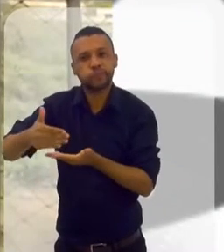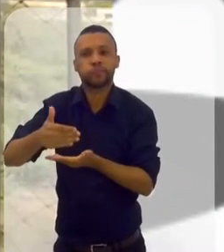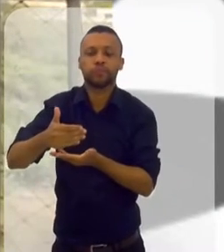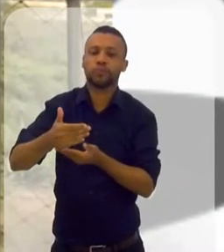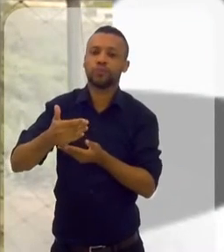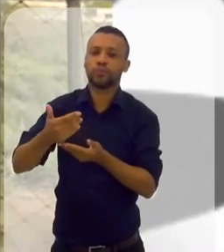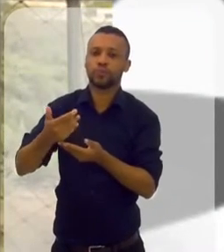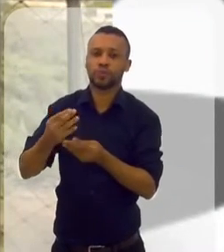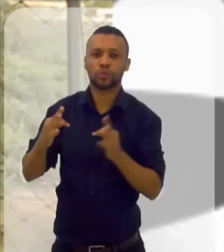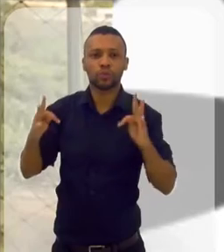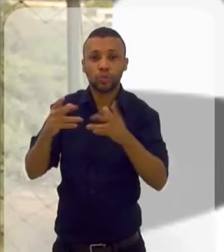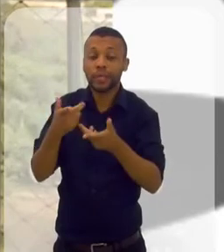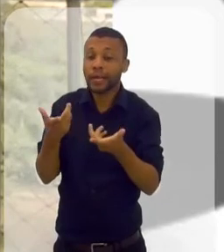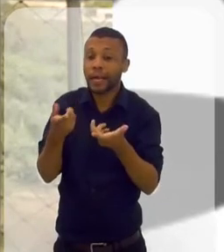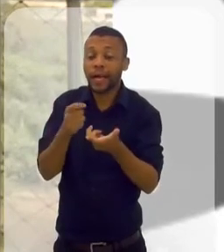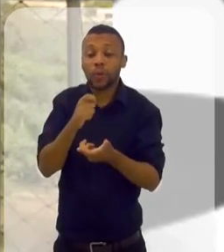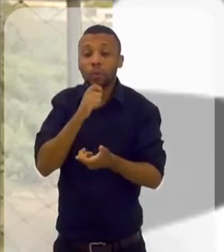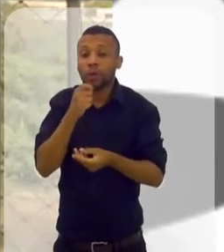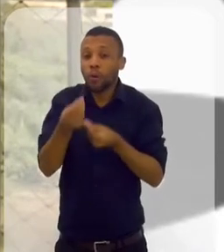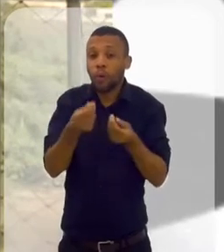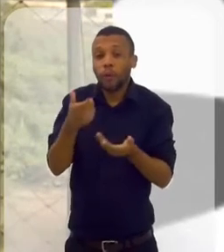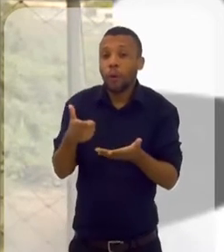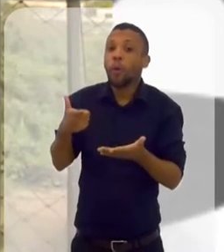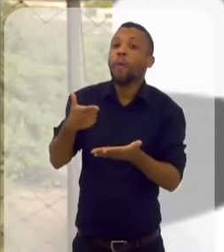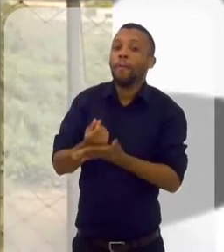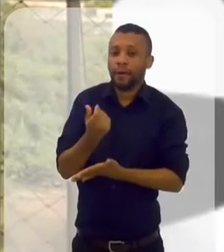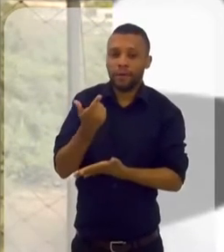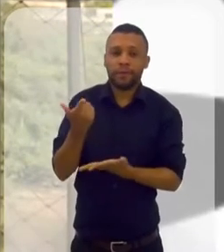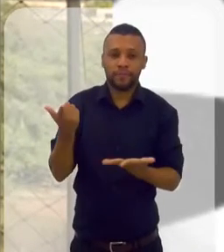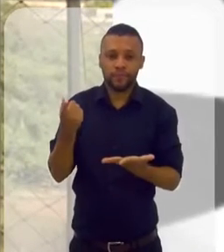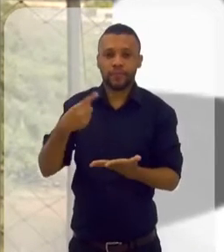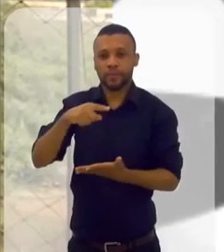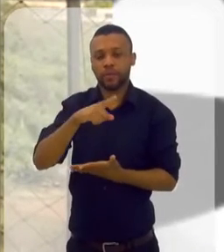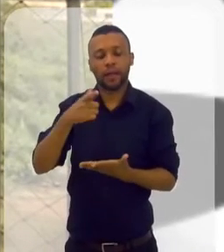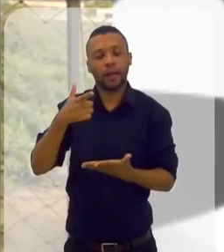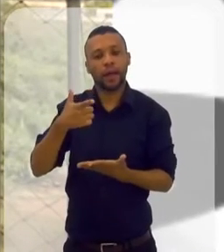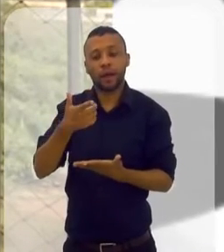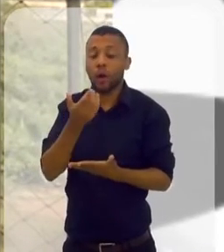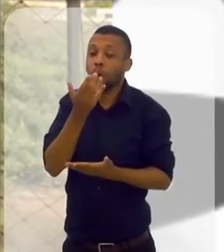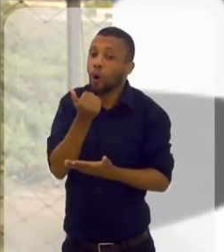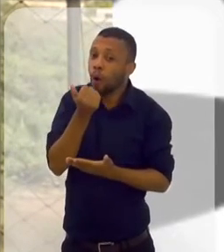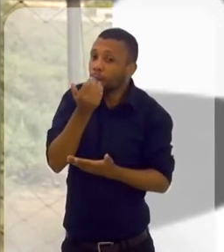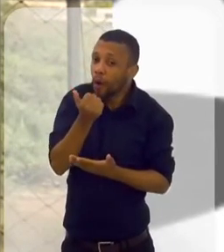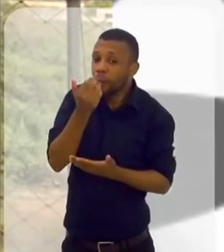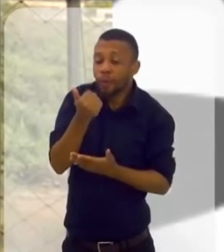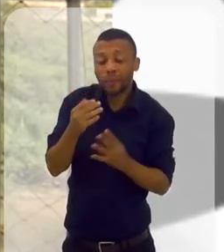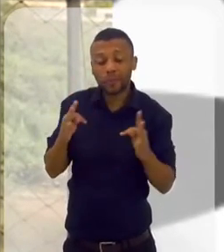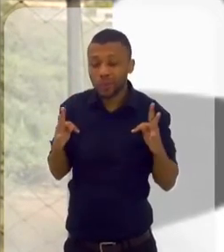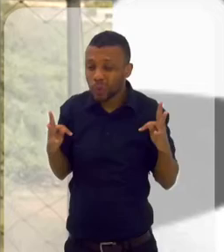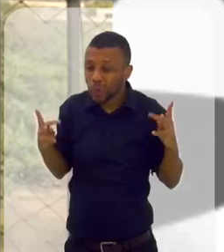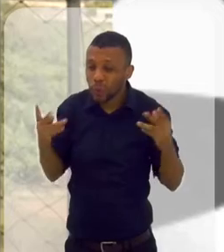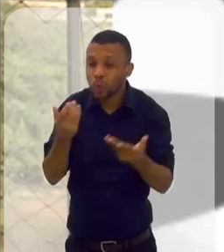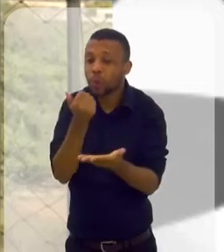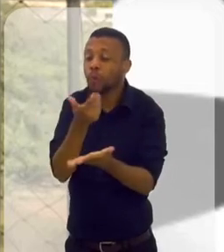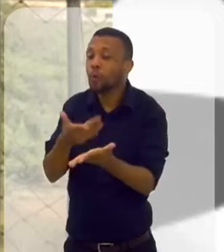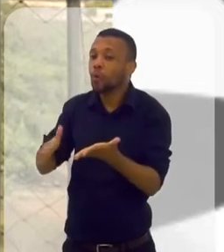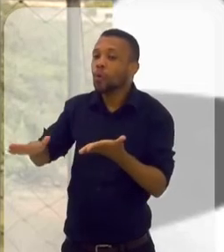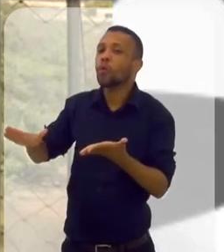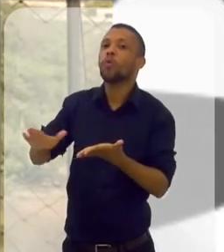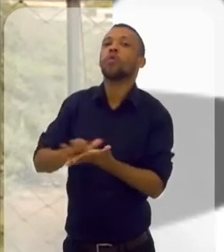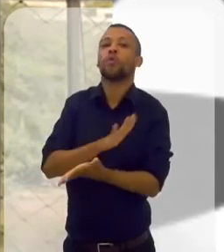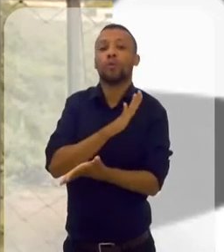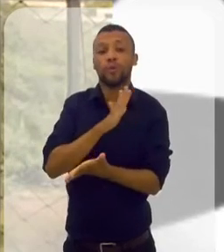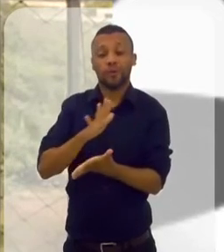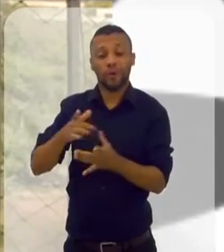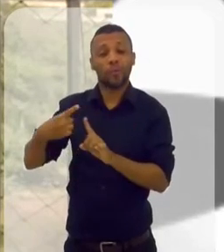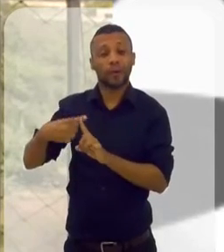comprar. E nesse dia, se reafirmou a programação dela, come, porque amanhã não tem. Então, ela comeu tudo que ela podia, porque ela sabia